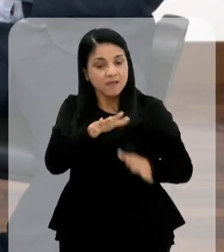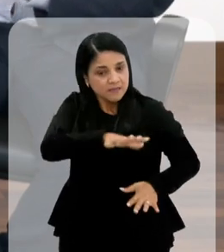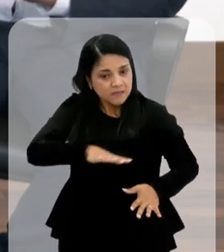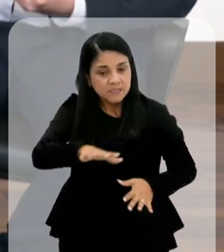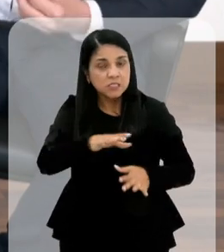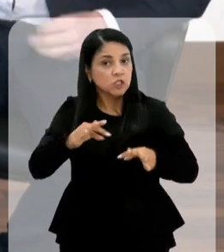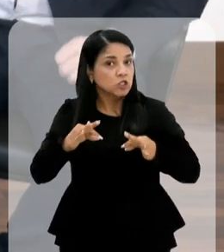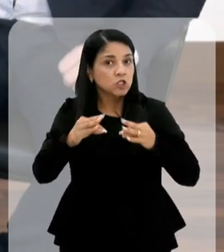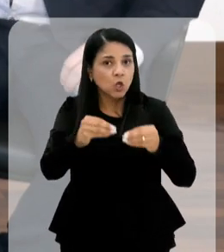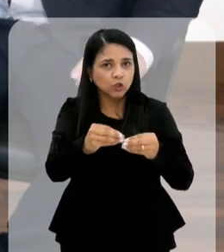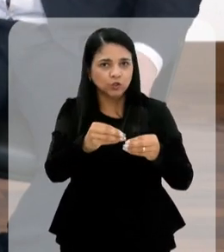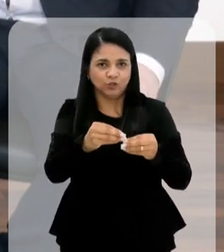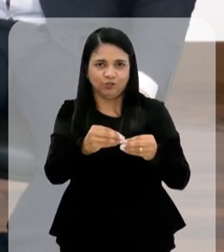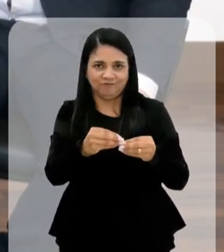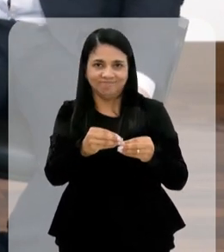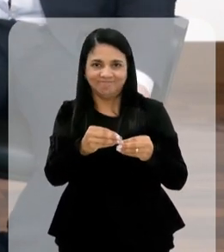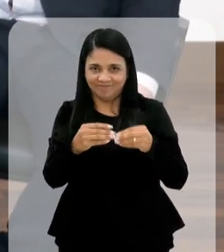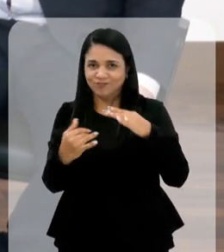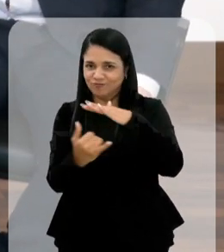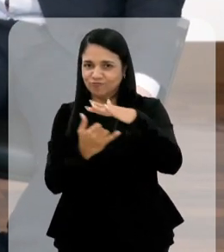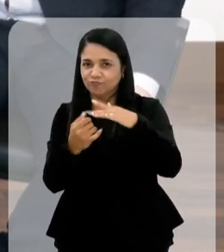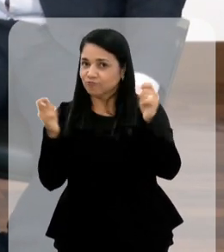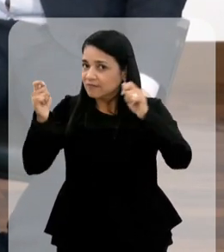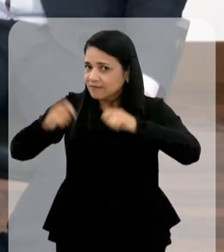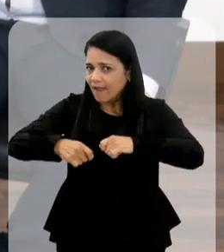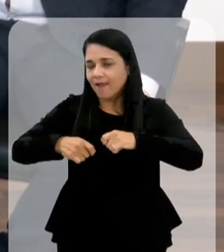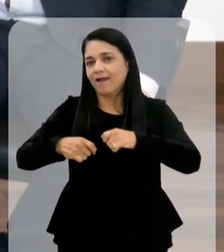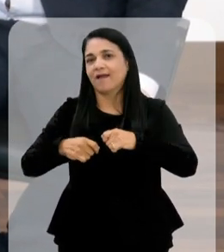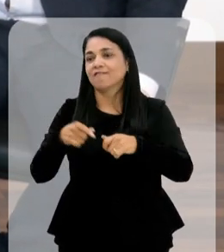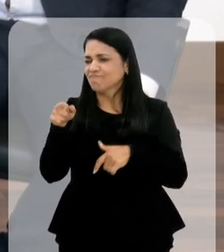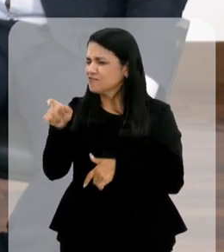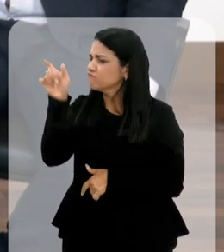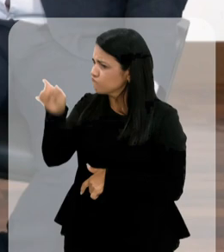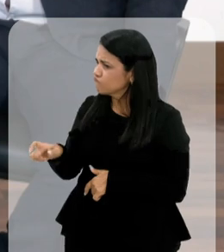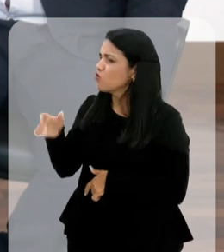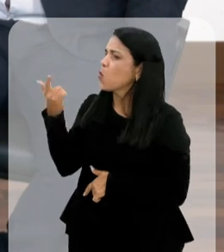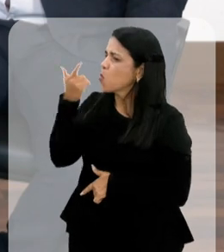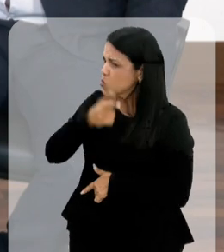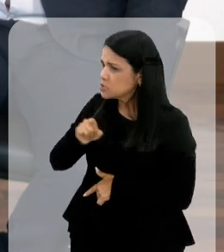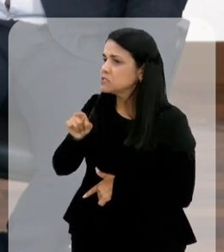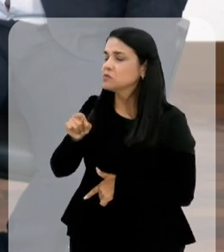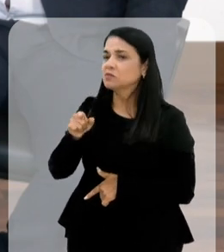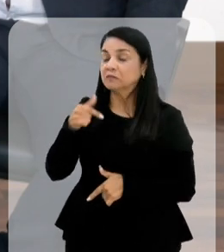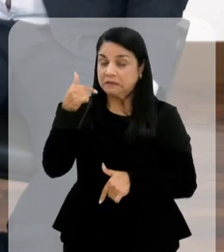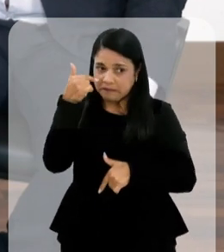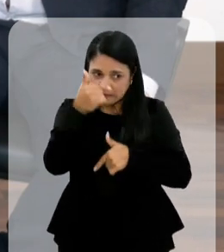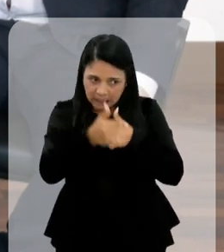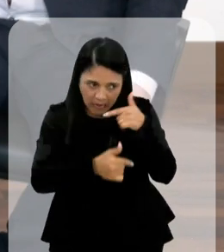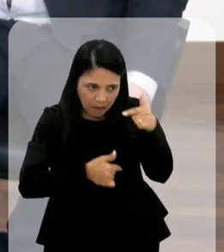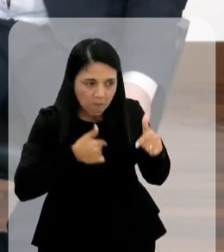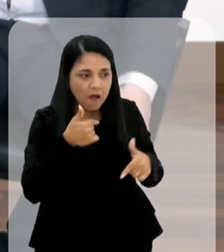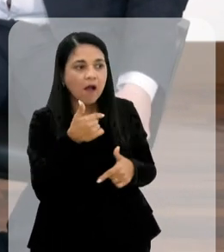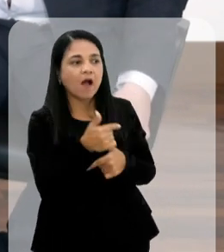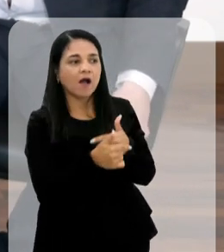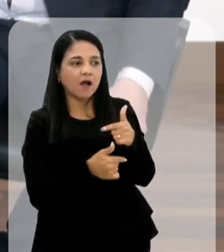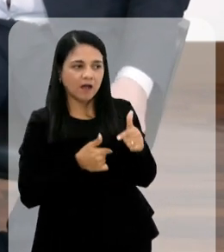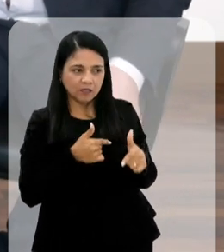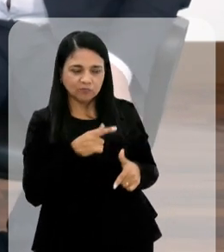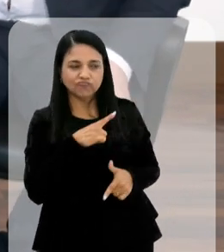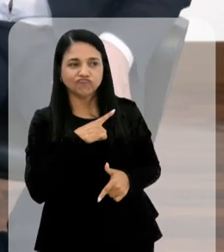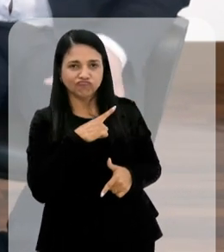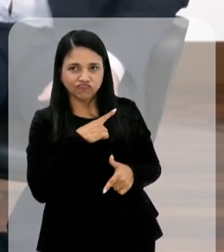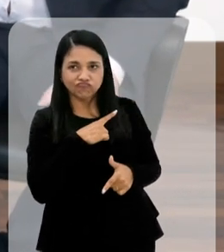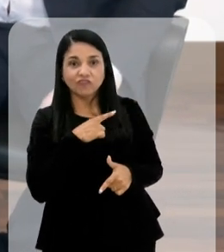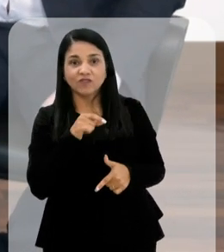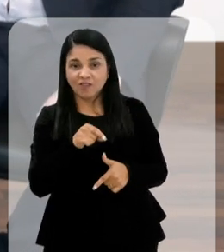esse espaço é de todos. Esse espaço é para todos. Isso, e você tem conseguido fazer isso, né? Temos. Muito trabalho, muito,